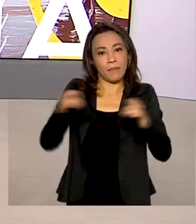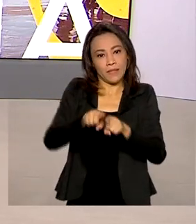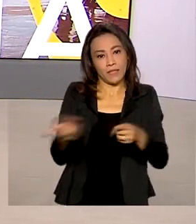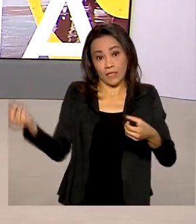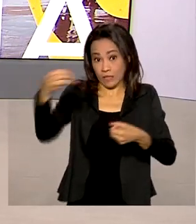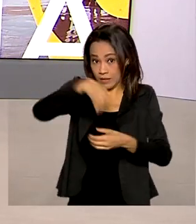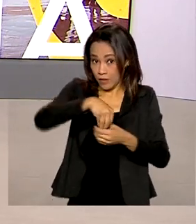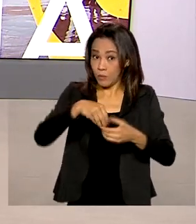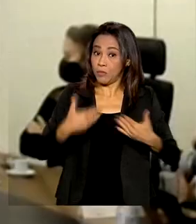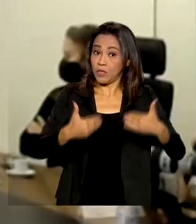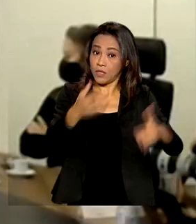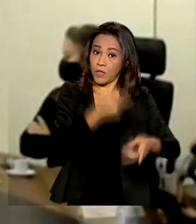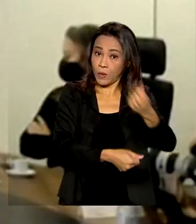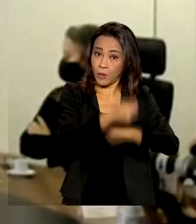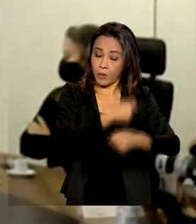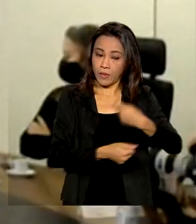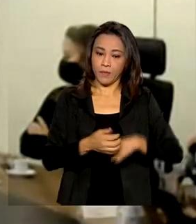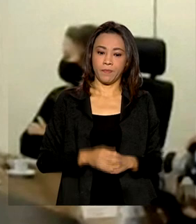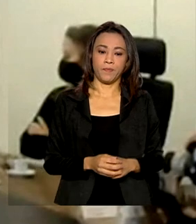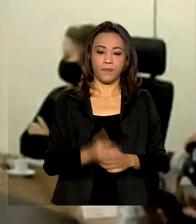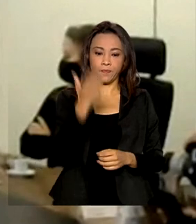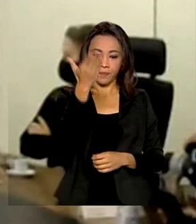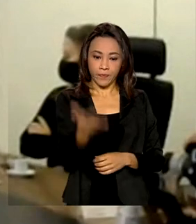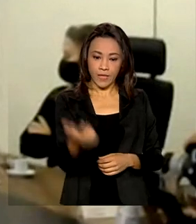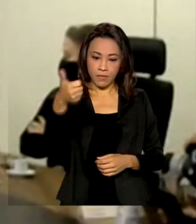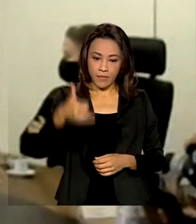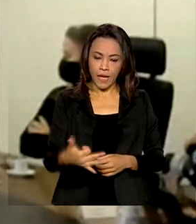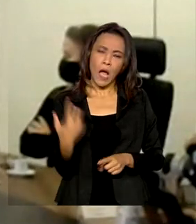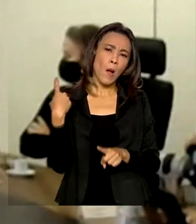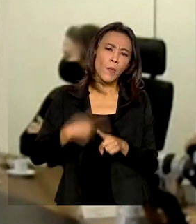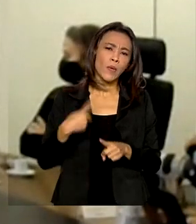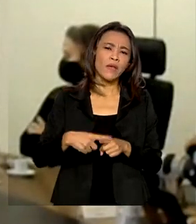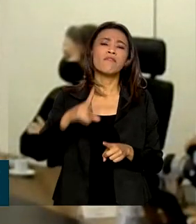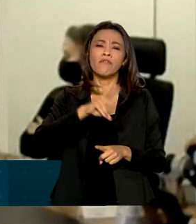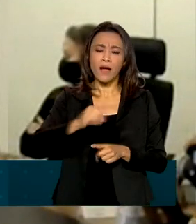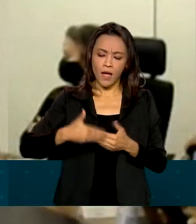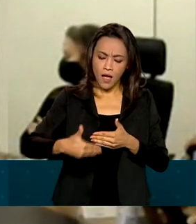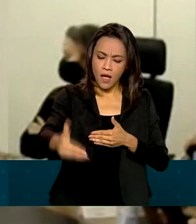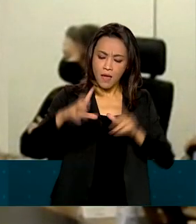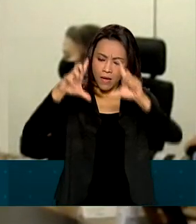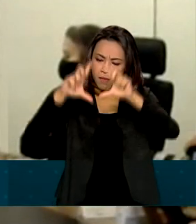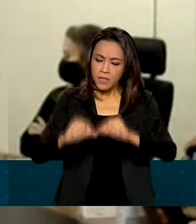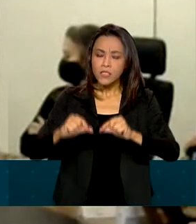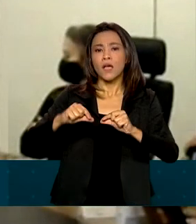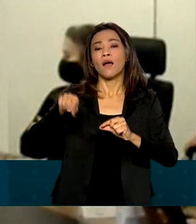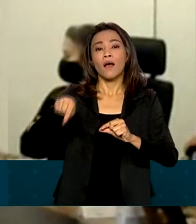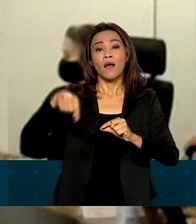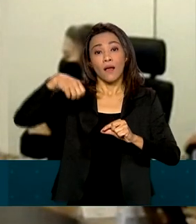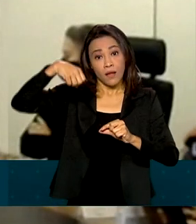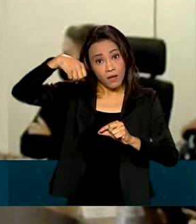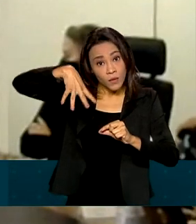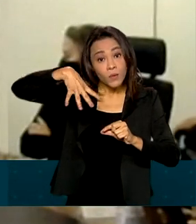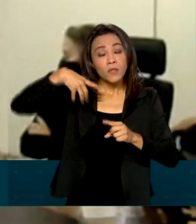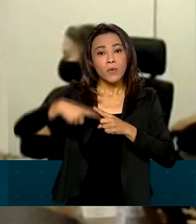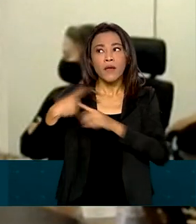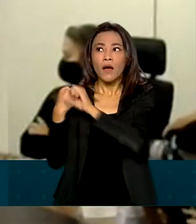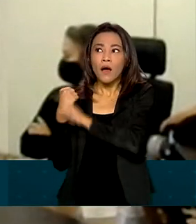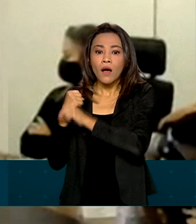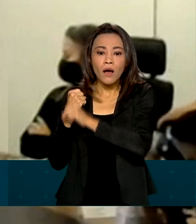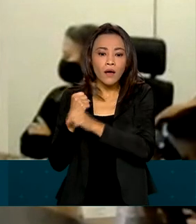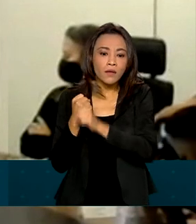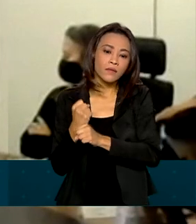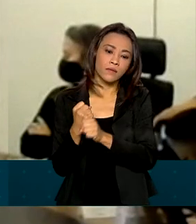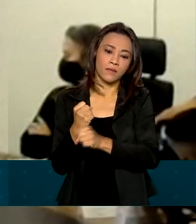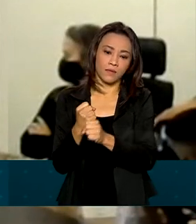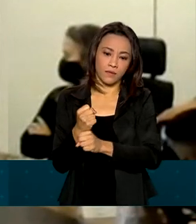Diogo Maccord. Por que vai baixar a tarifa? Porque hoje, ano após ano, há oito anos, o espaço termoelétrico, a óleo e o diesel, que